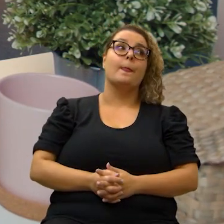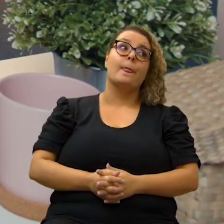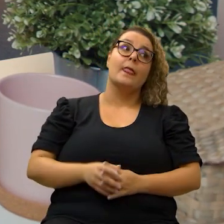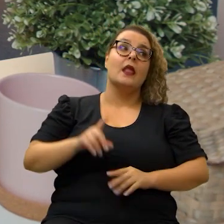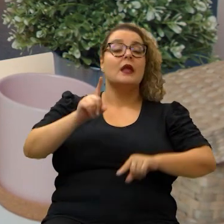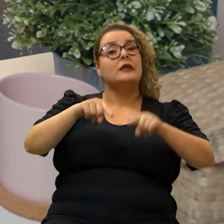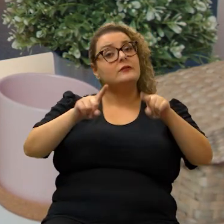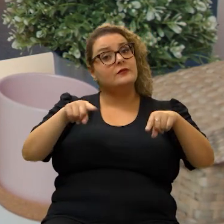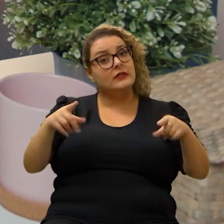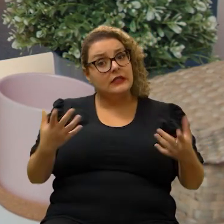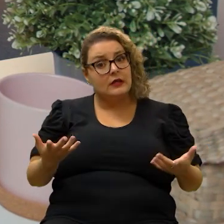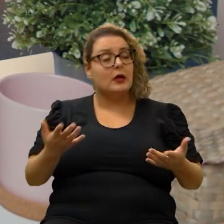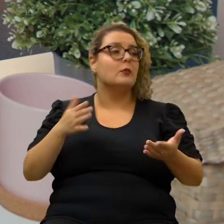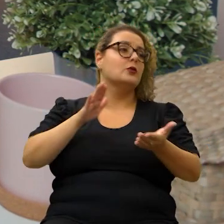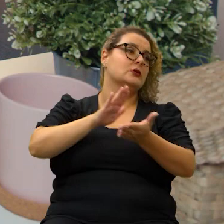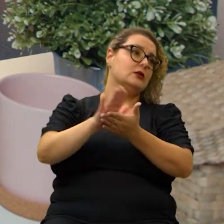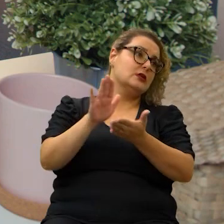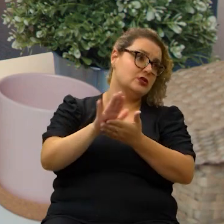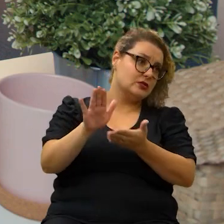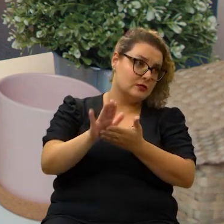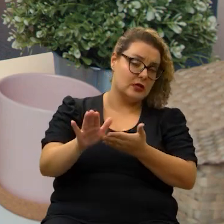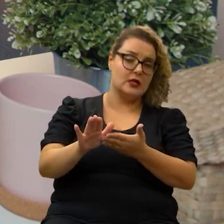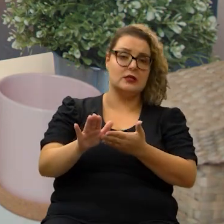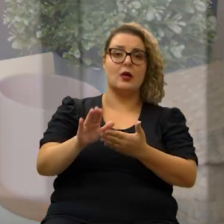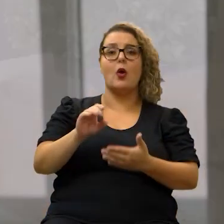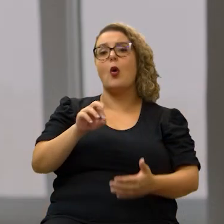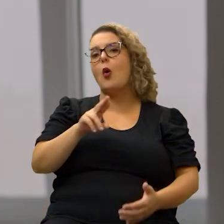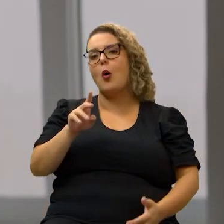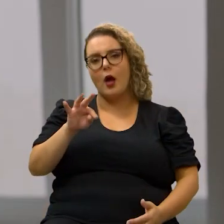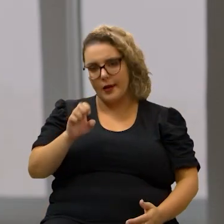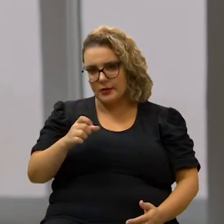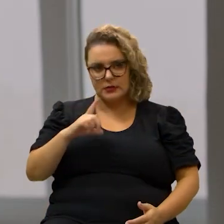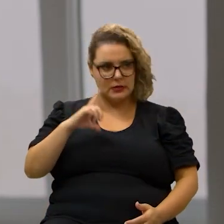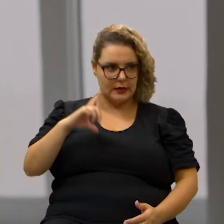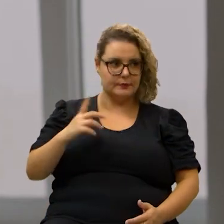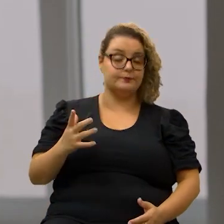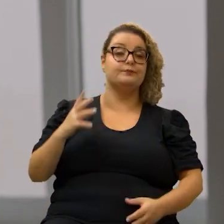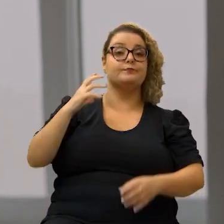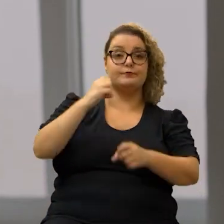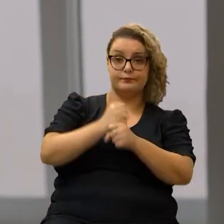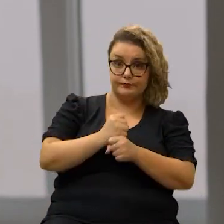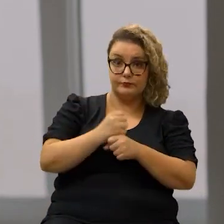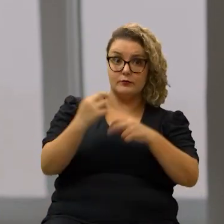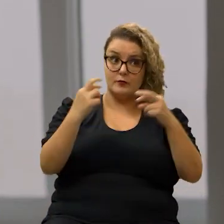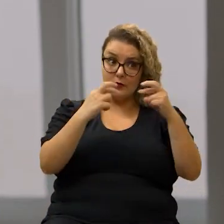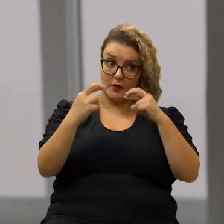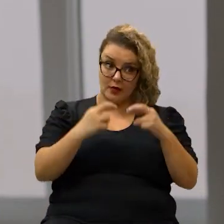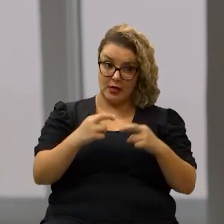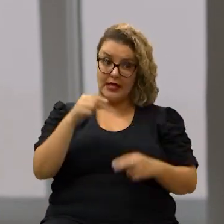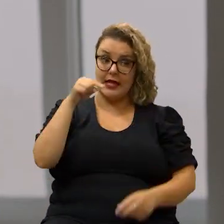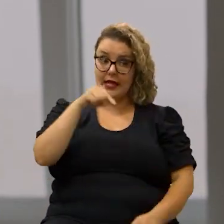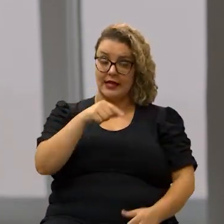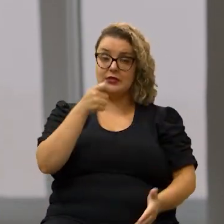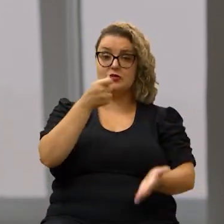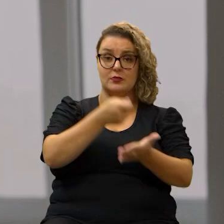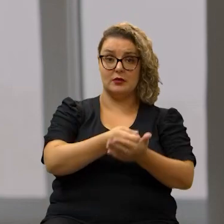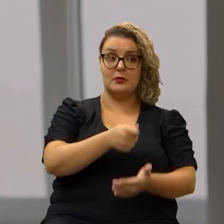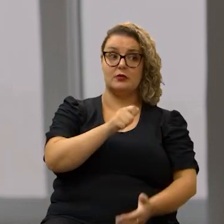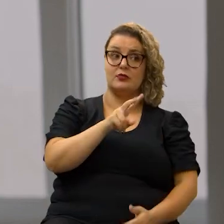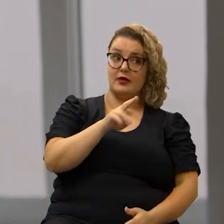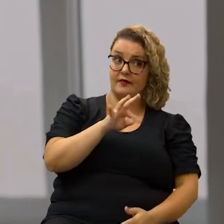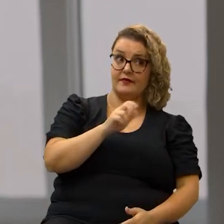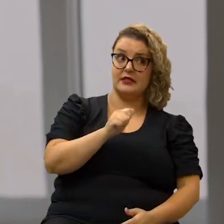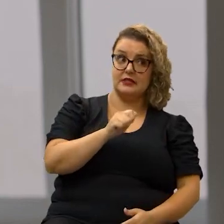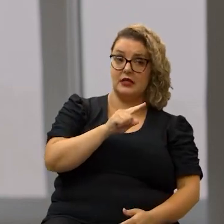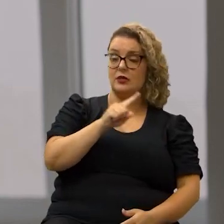Isso varia muito das despesas correntes que as pessoas têm então a pessoa tem que fazer a conta, verificar se esse pagamento